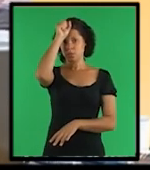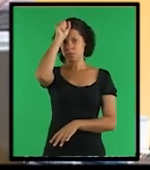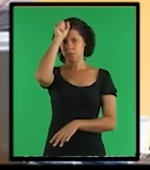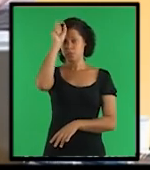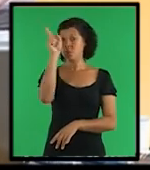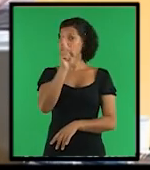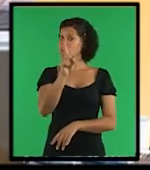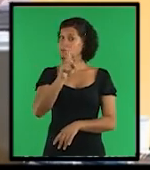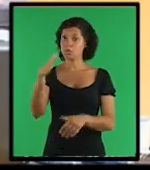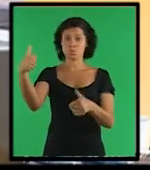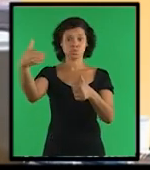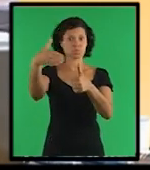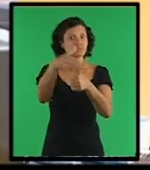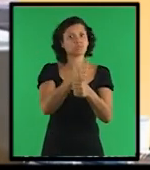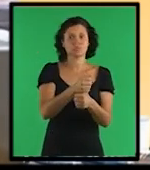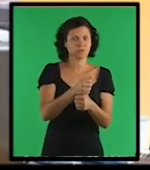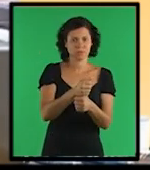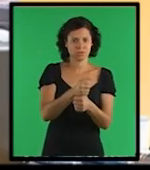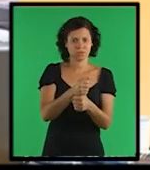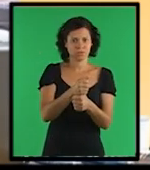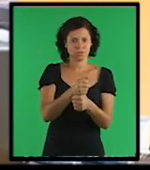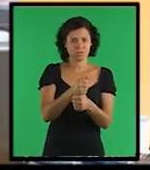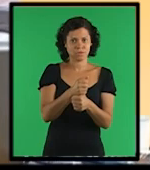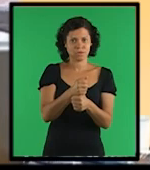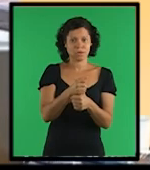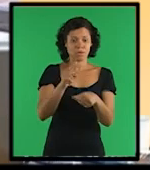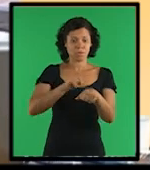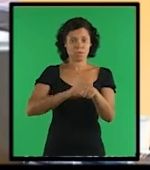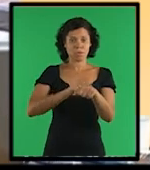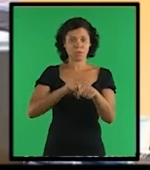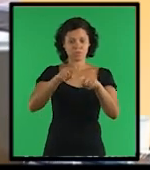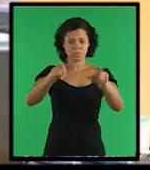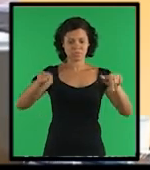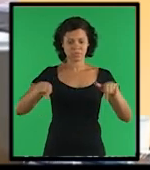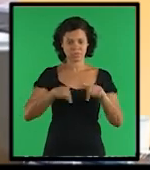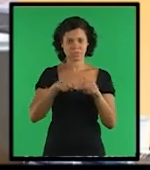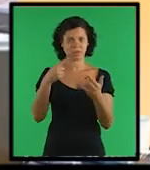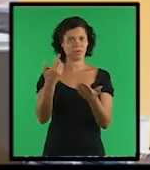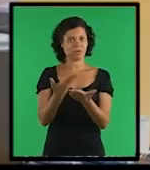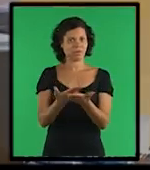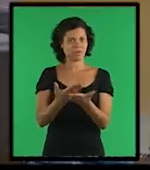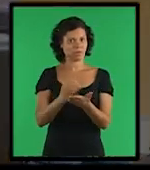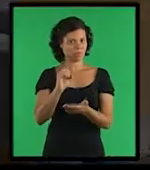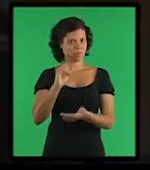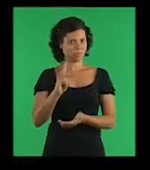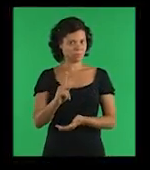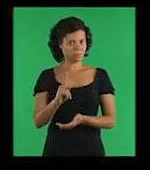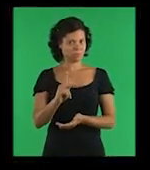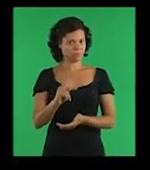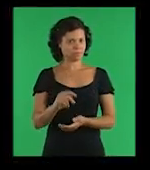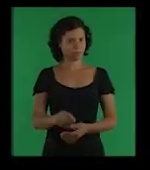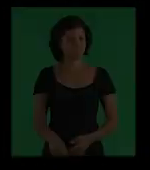Em algumas situações, não substitui também a sala de aula. Ok? Ok.